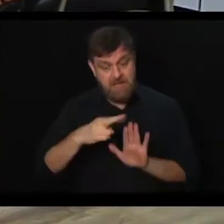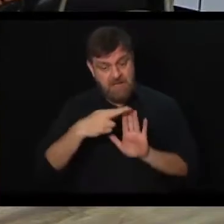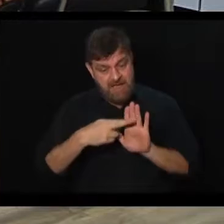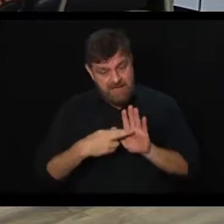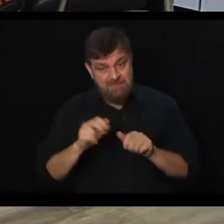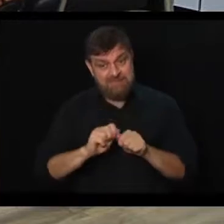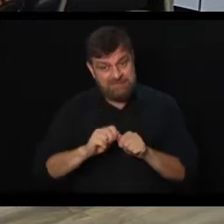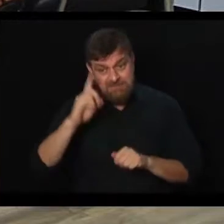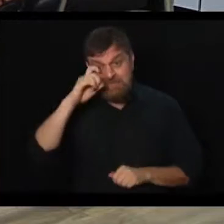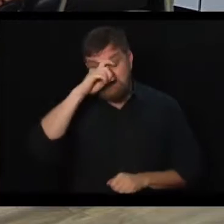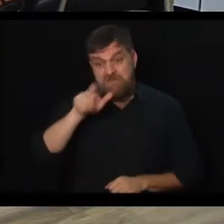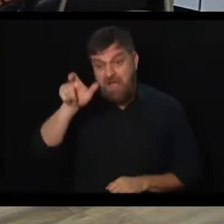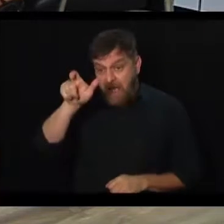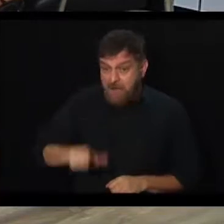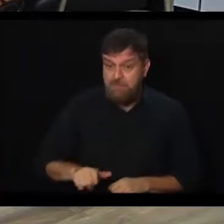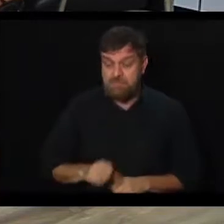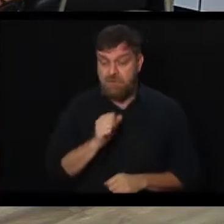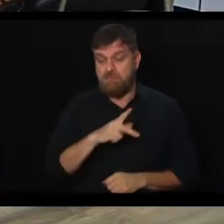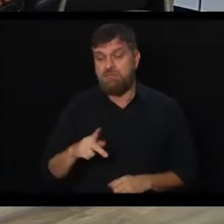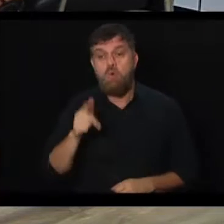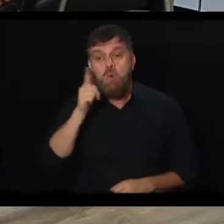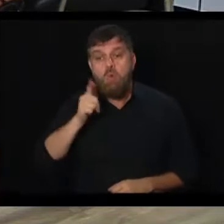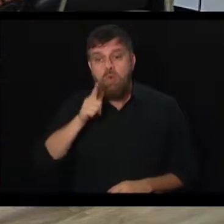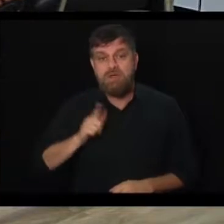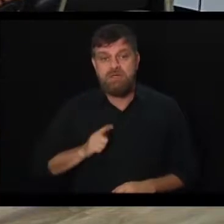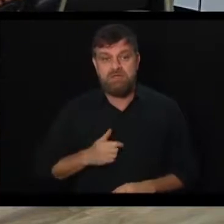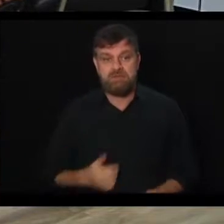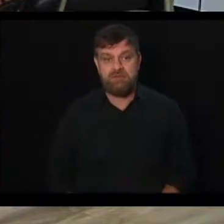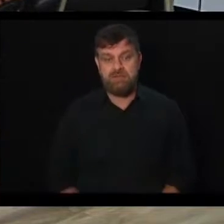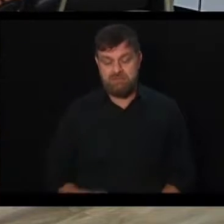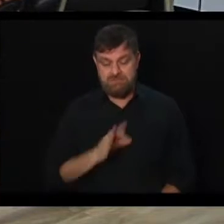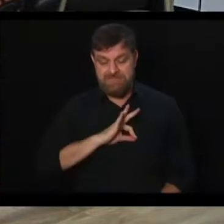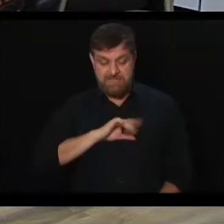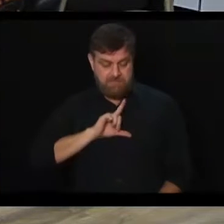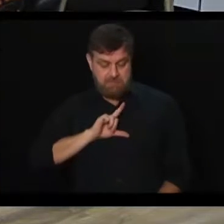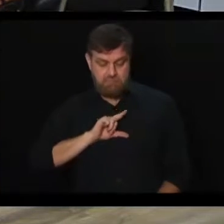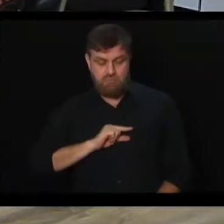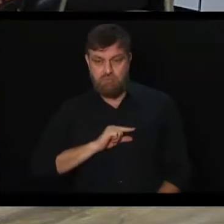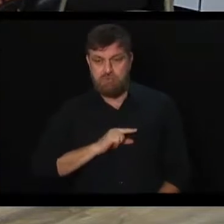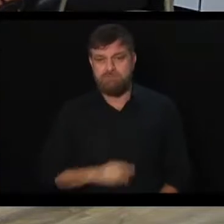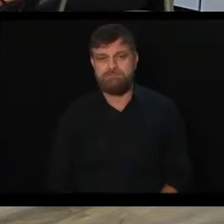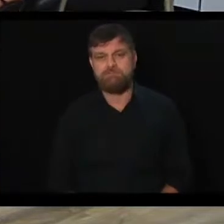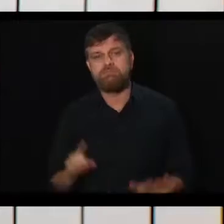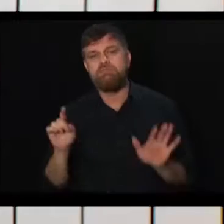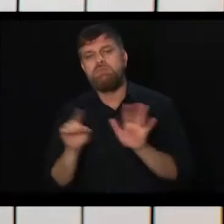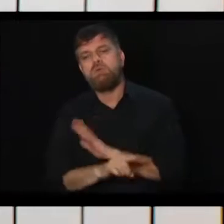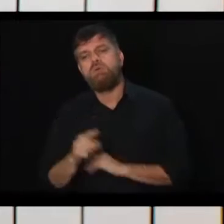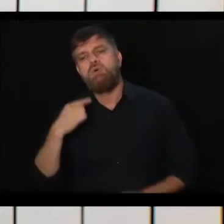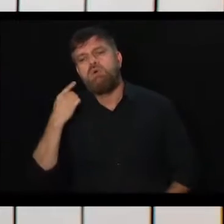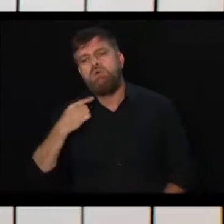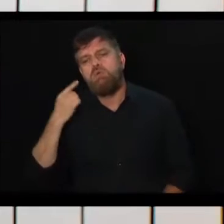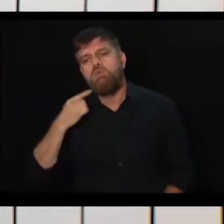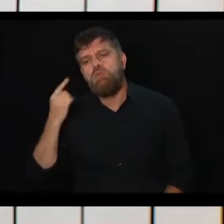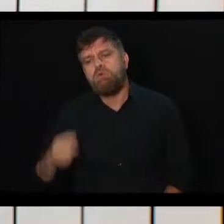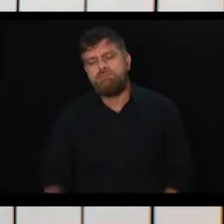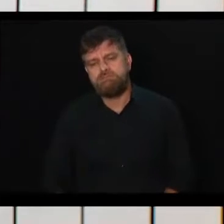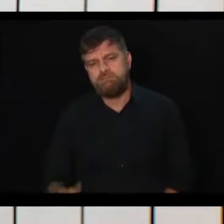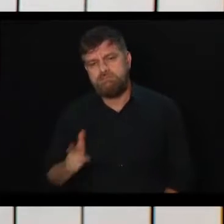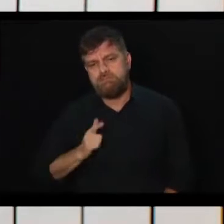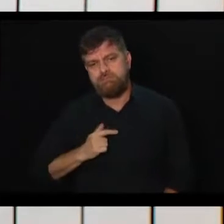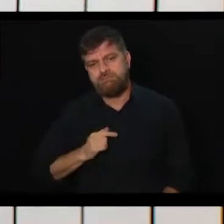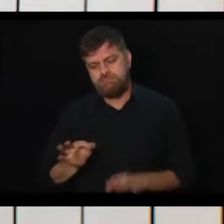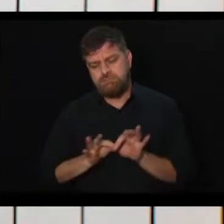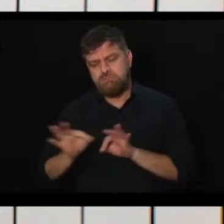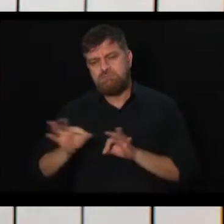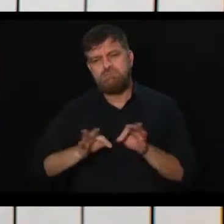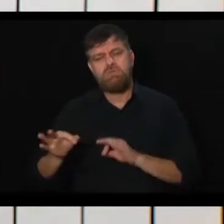mais difícil a aposentadoria e vai reduzir o valor dos benefícios. Doutor Lucas, qual é a sua visão a respeito desse projeto